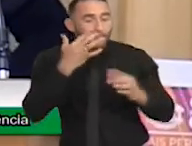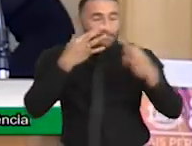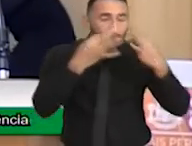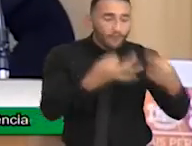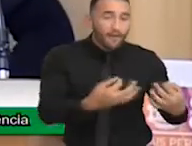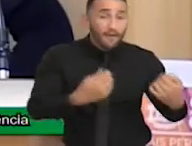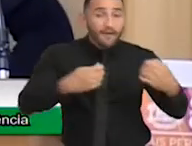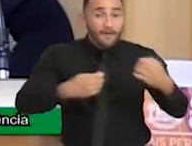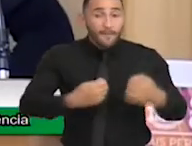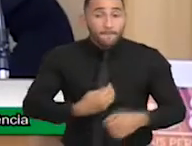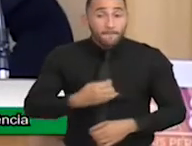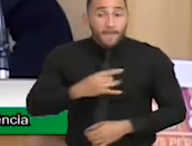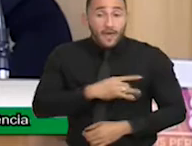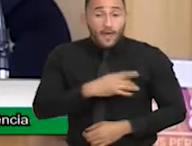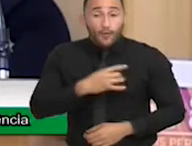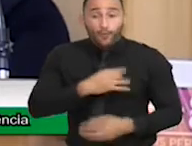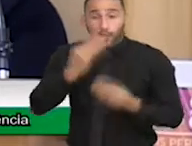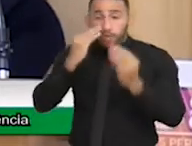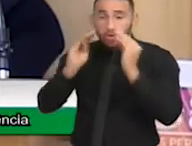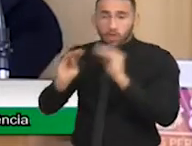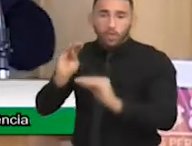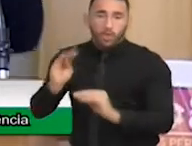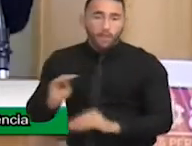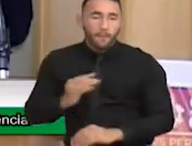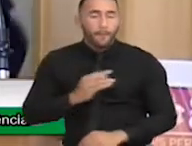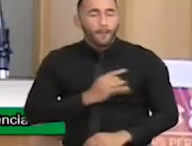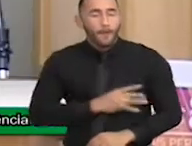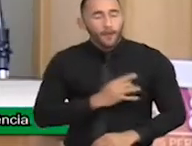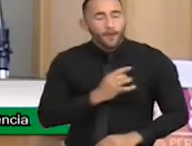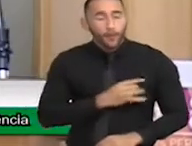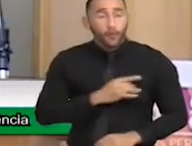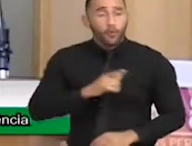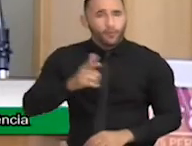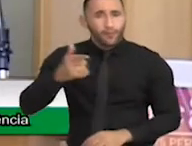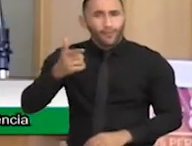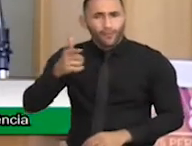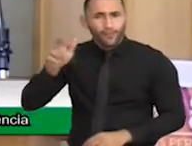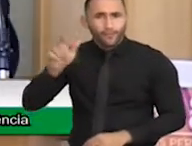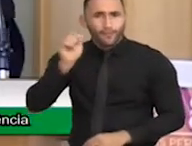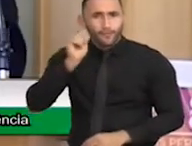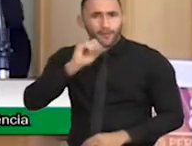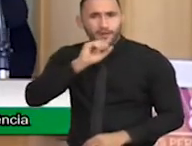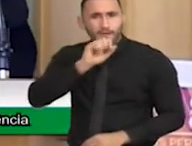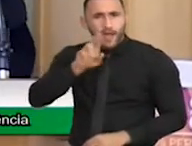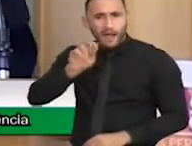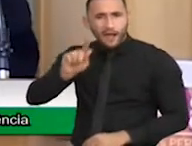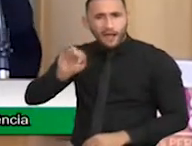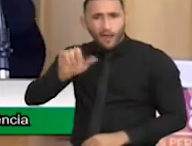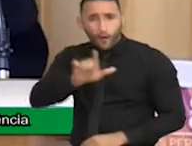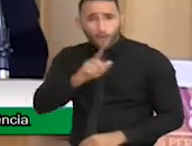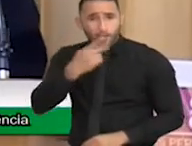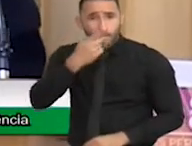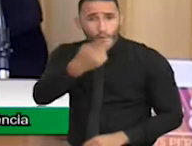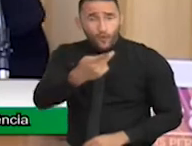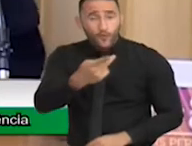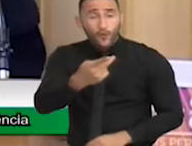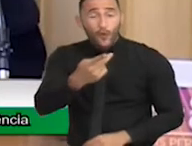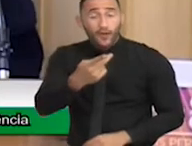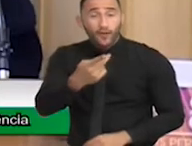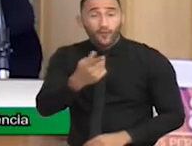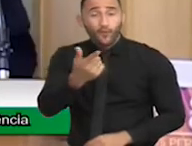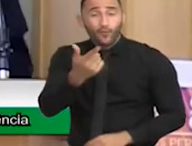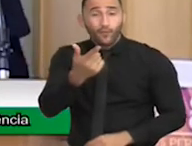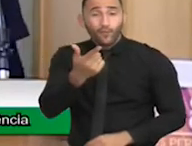nós temos medo do descaso, nós temos medo, como muito bem disse a Raquel, de não morrer em paz.